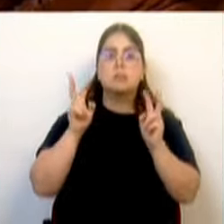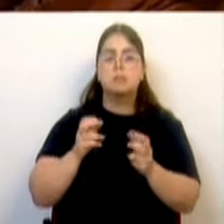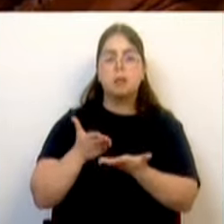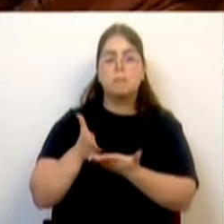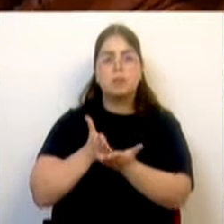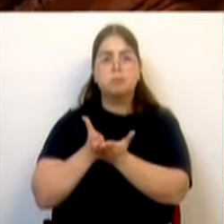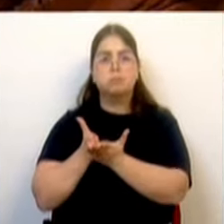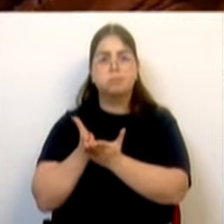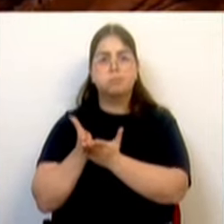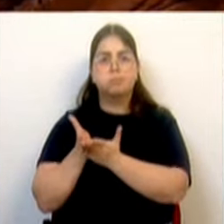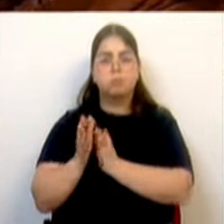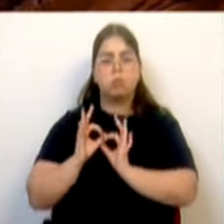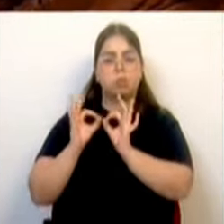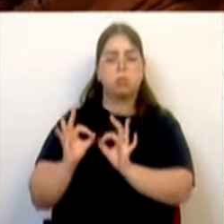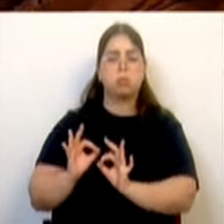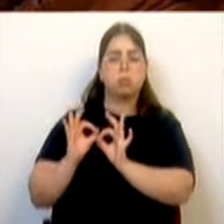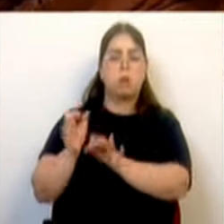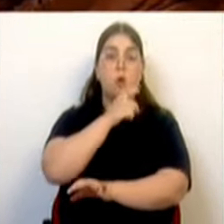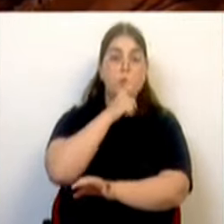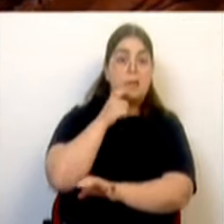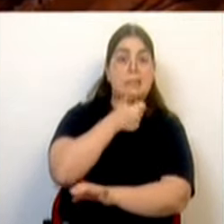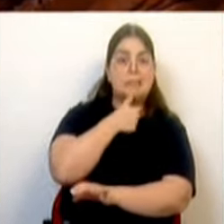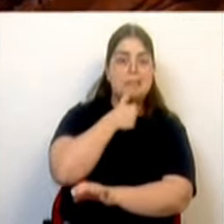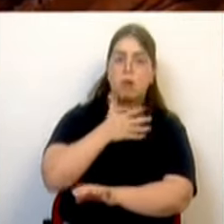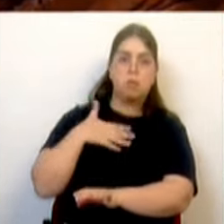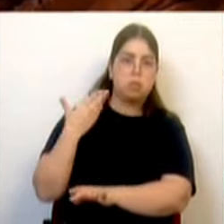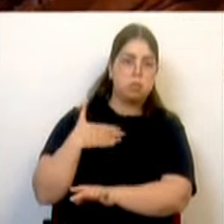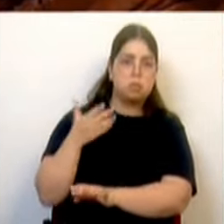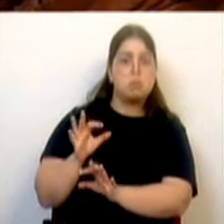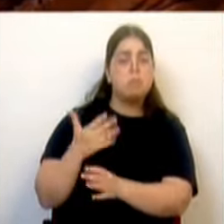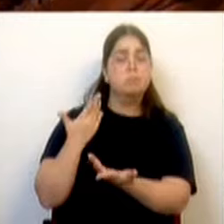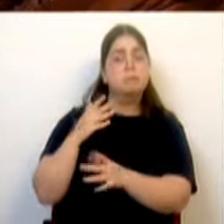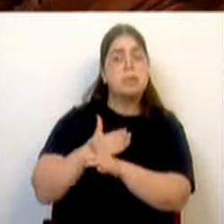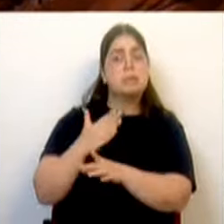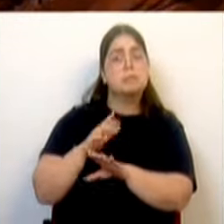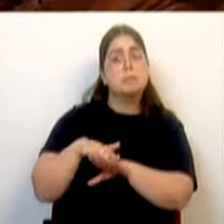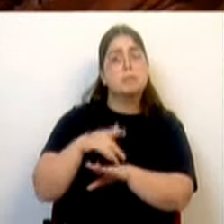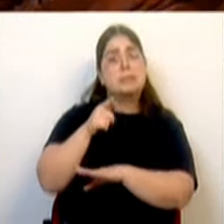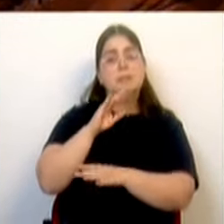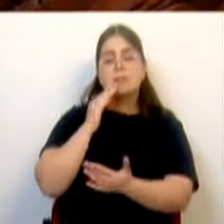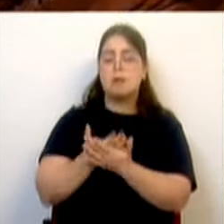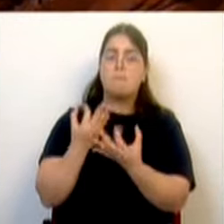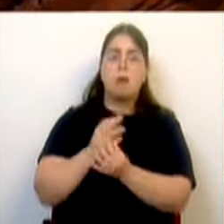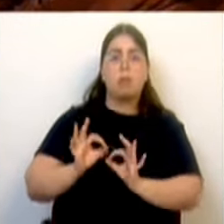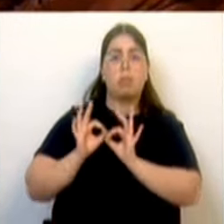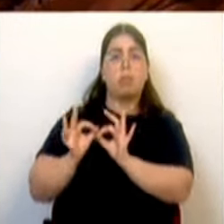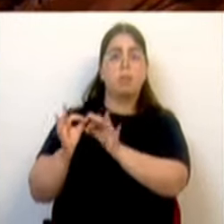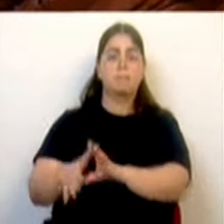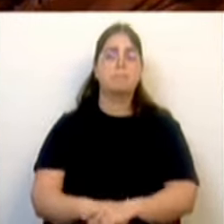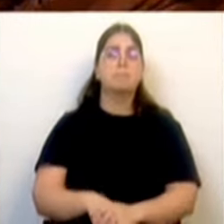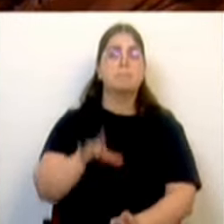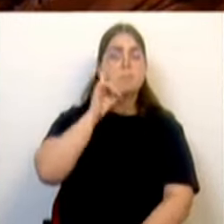tivesse querido comprometer-se com uma decisão. senhores e senhores deputados, é aqui fundamental